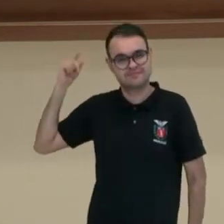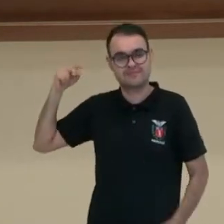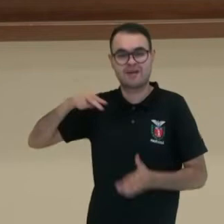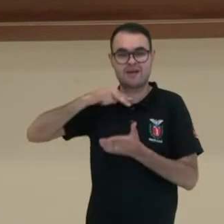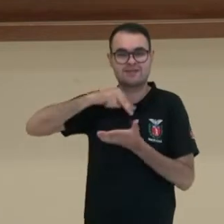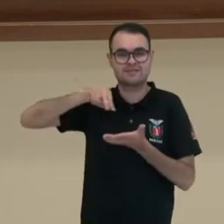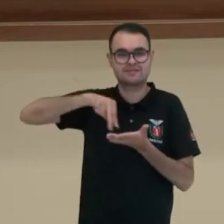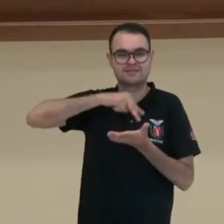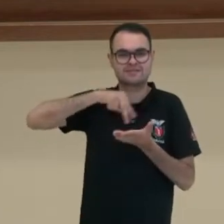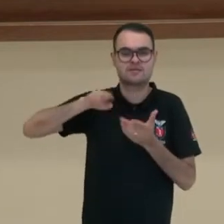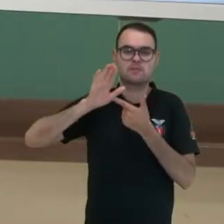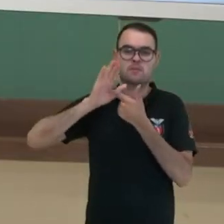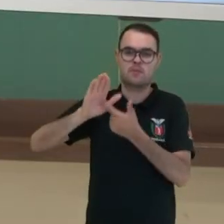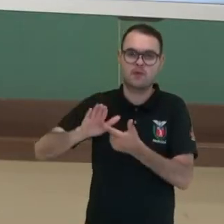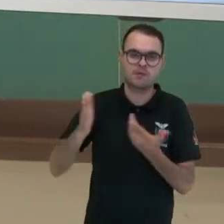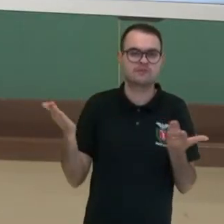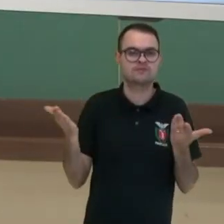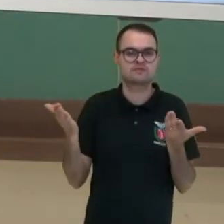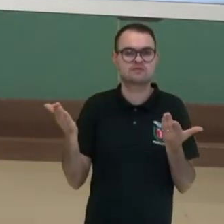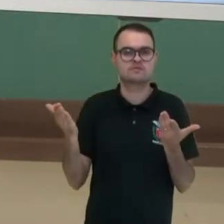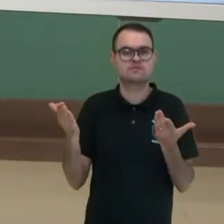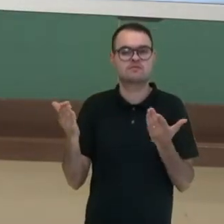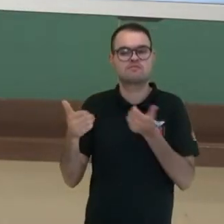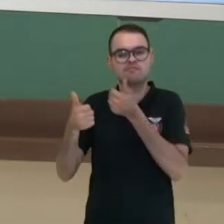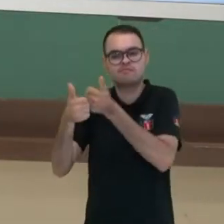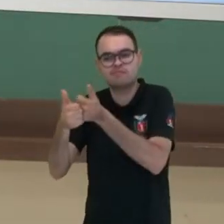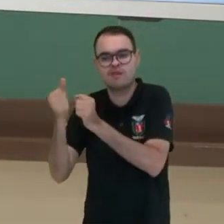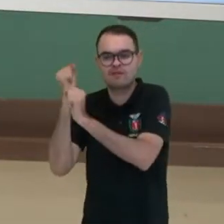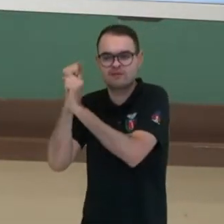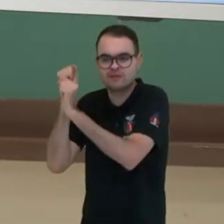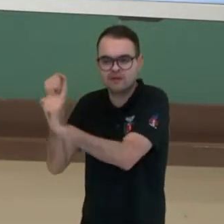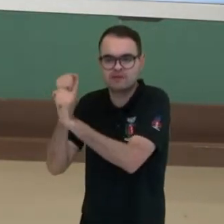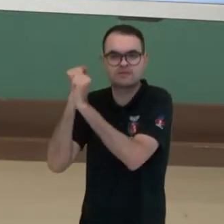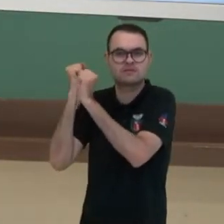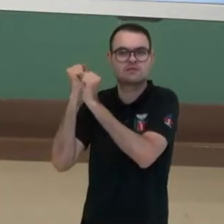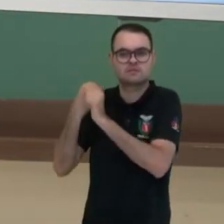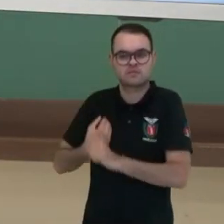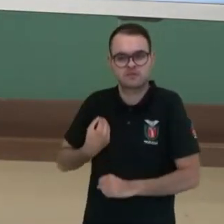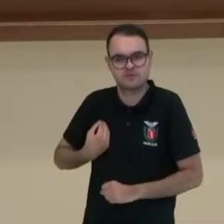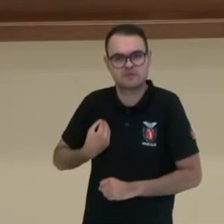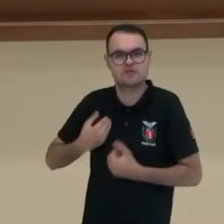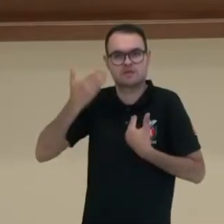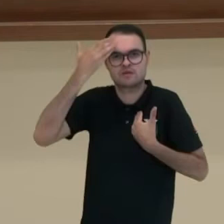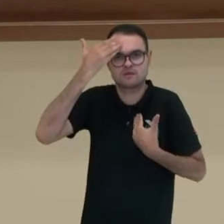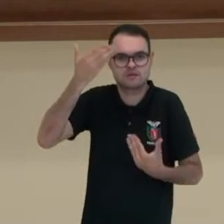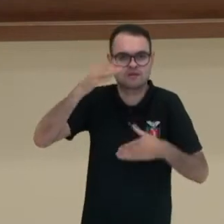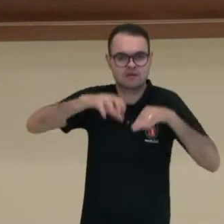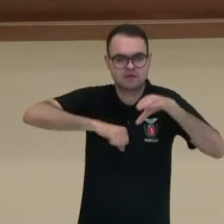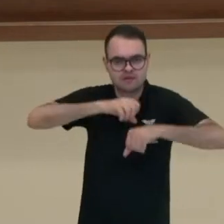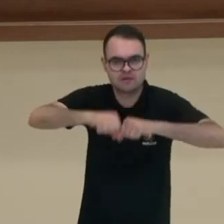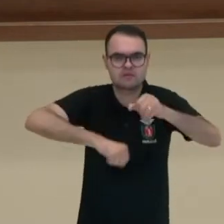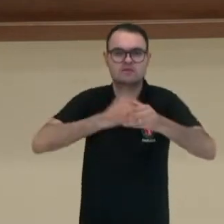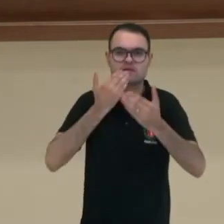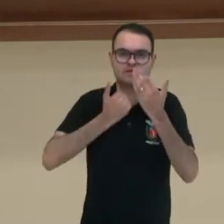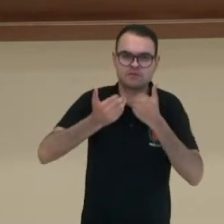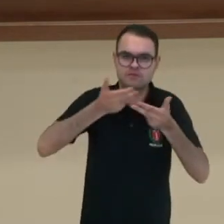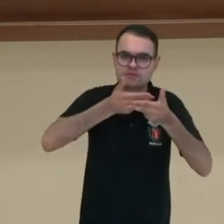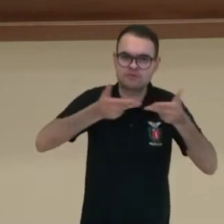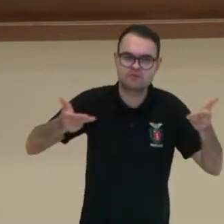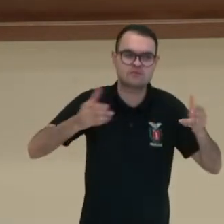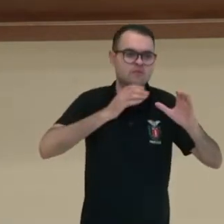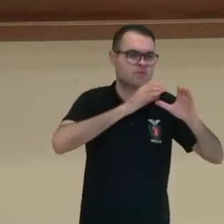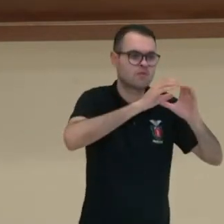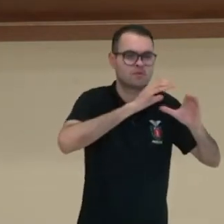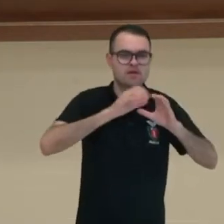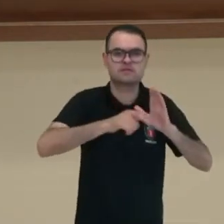dança. Representando para aproximar da caça, uma questão de sobrevivência, para agradecer a colheita, para se comunicar, antes